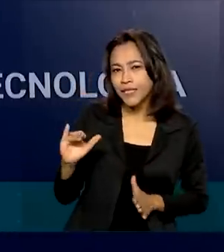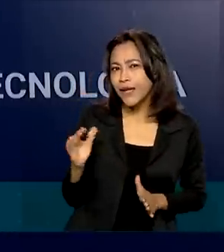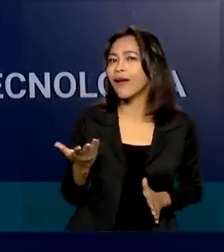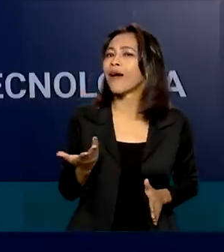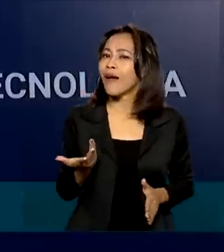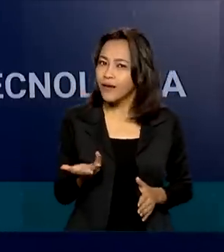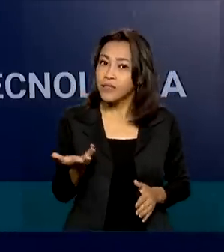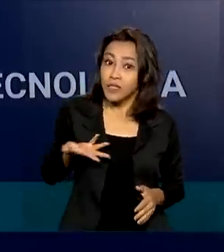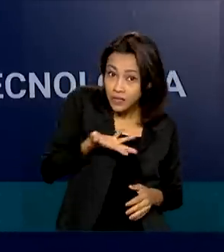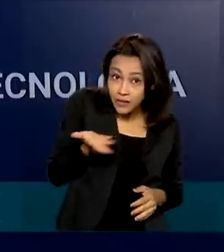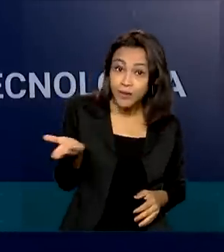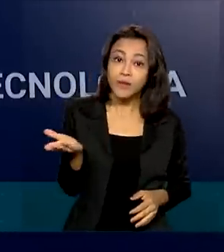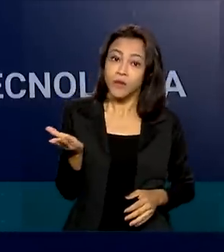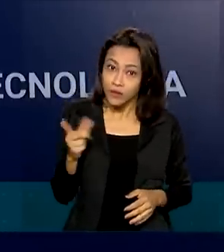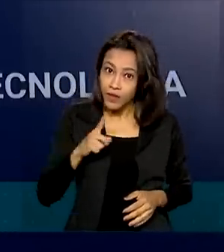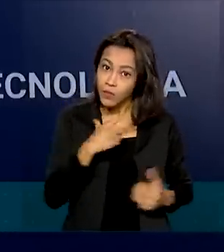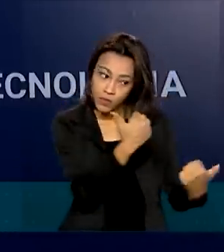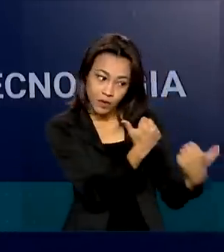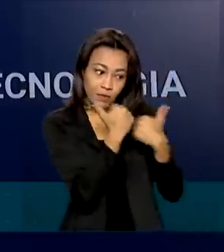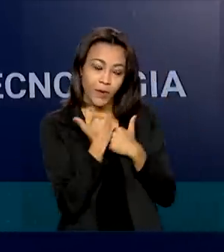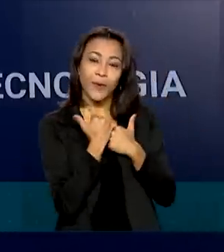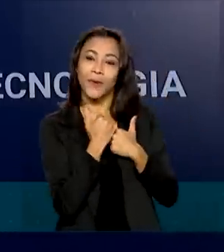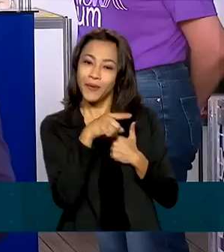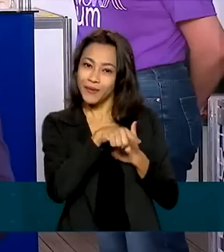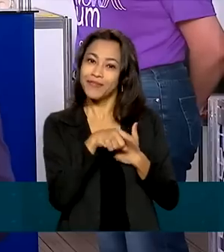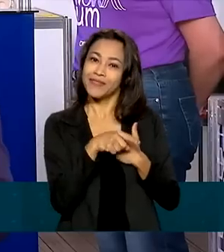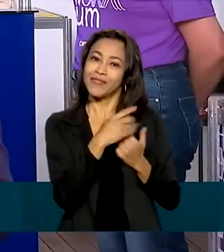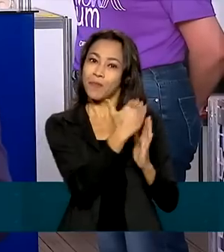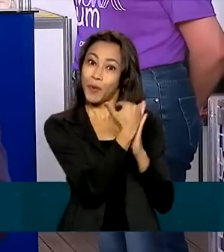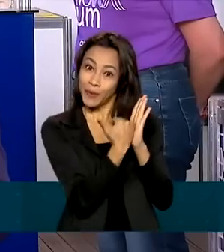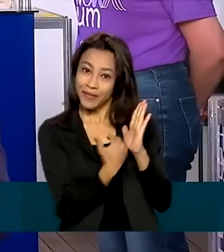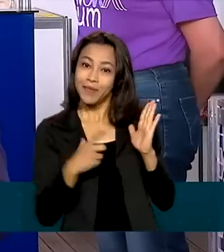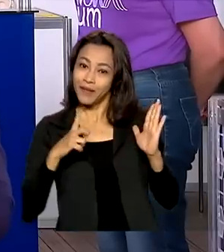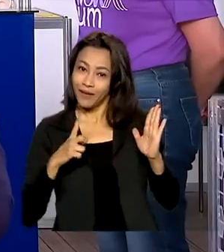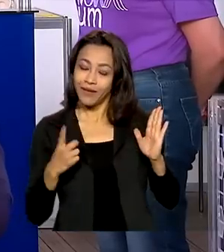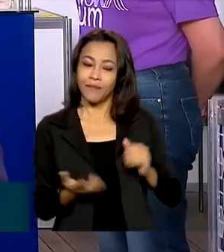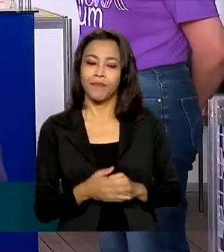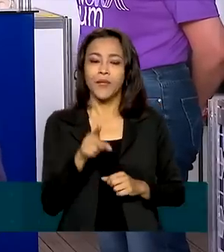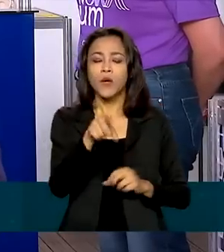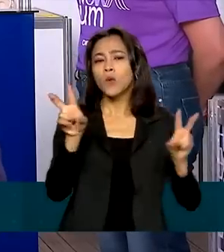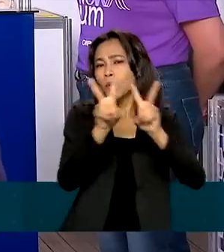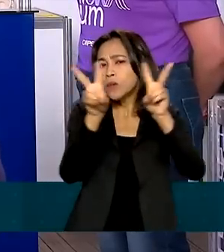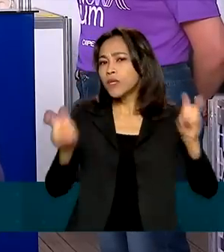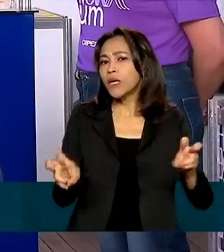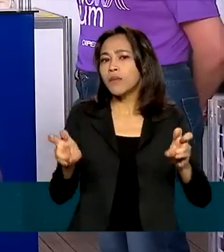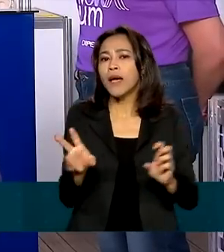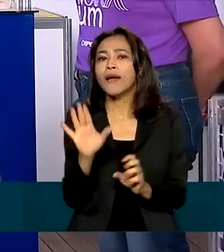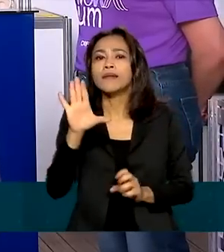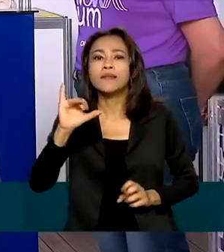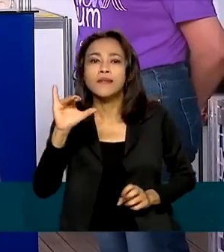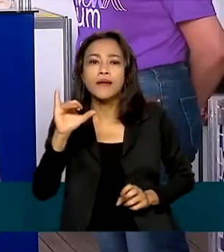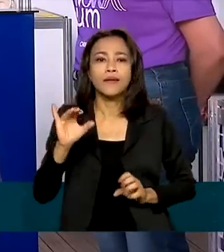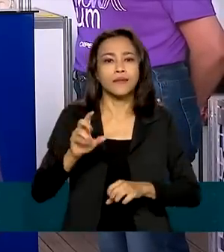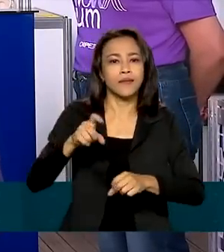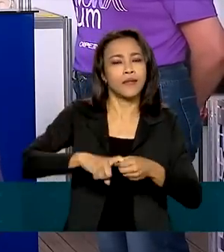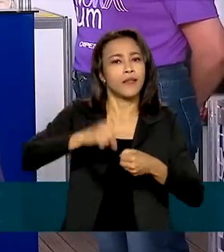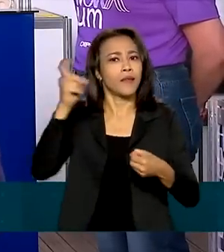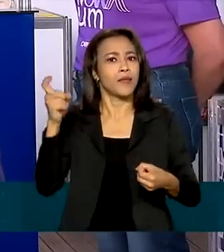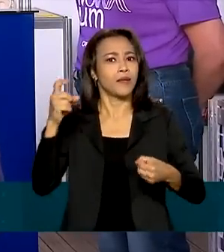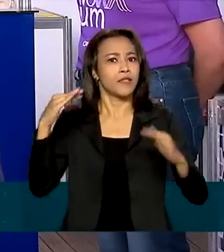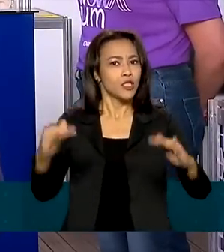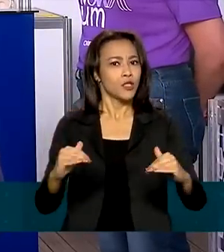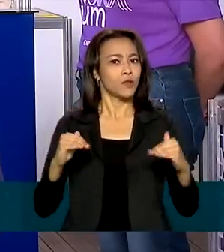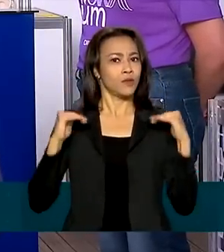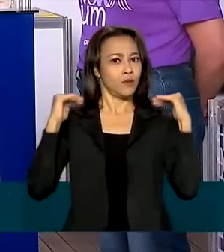corolário de tudo isso a gente tem o apoio para o programa espacial. O tema desta edição é Ciência, Independência e Soberania Nacional,